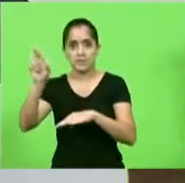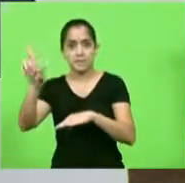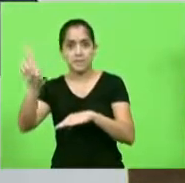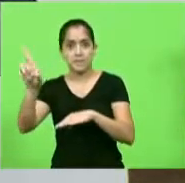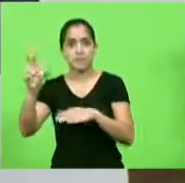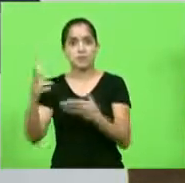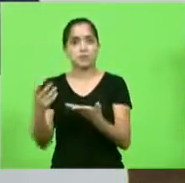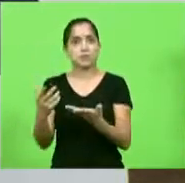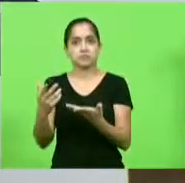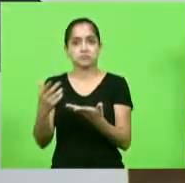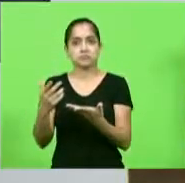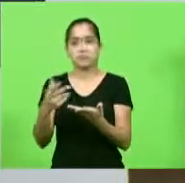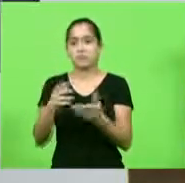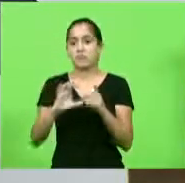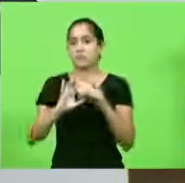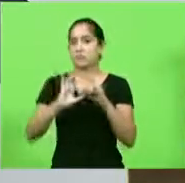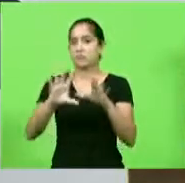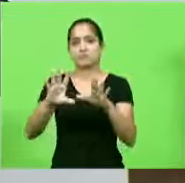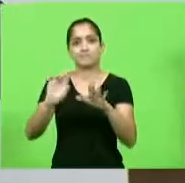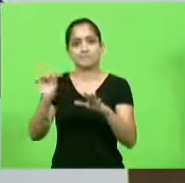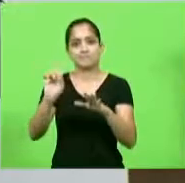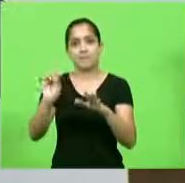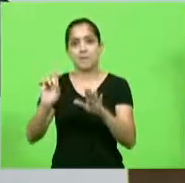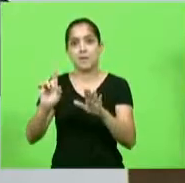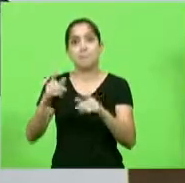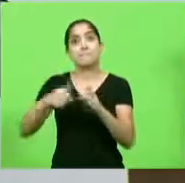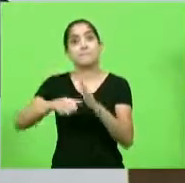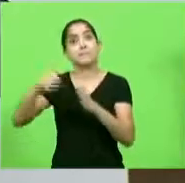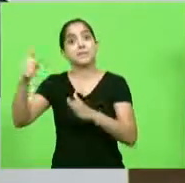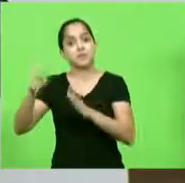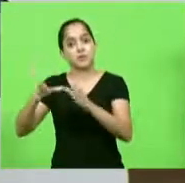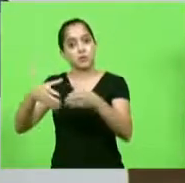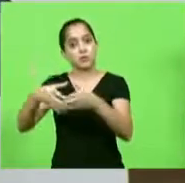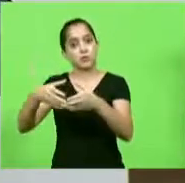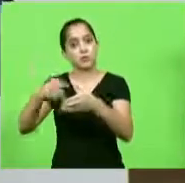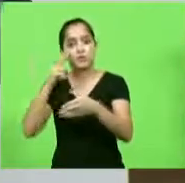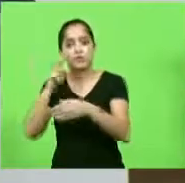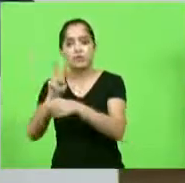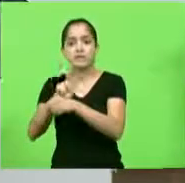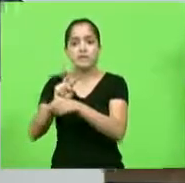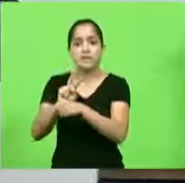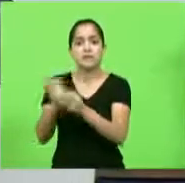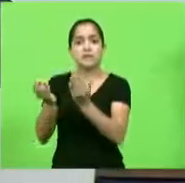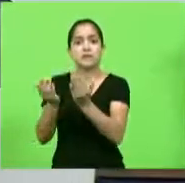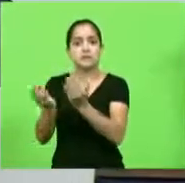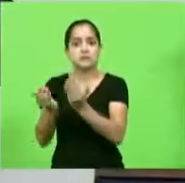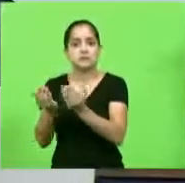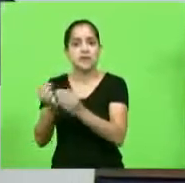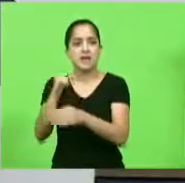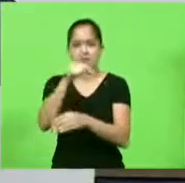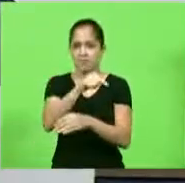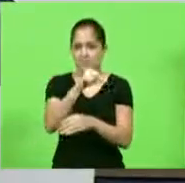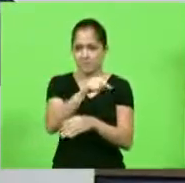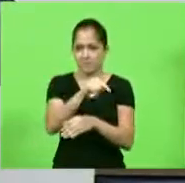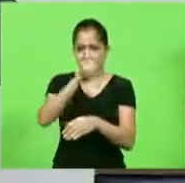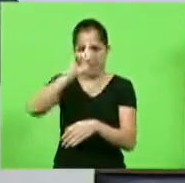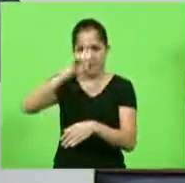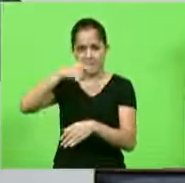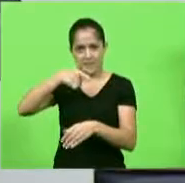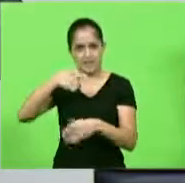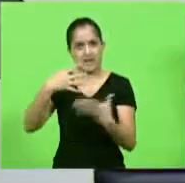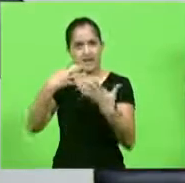era possível de autorização sem passar pelo grupo gestor, agora uma funcionária de terceiro escalão vai dar um